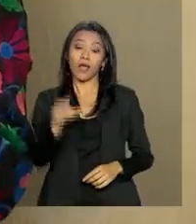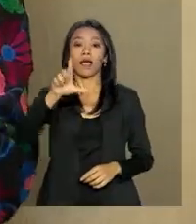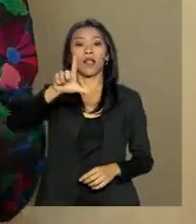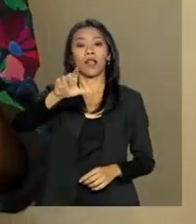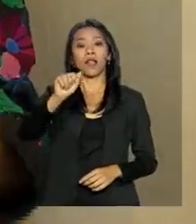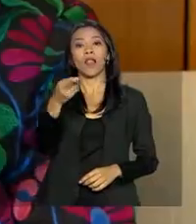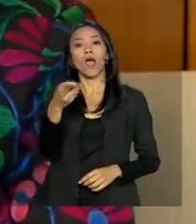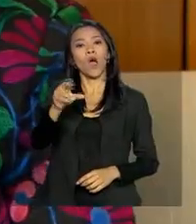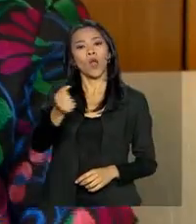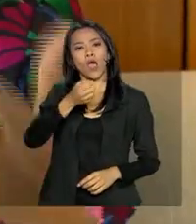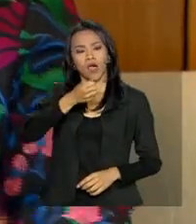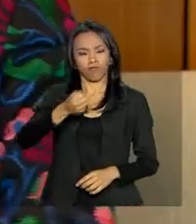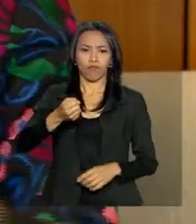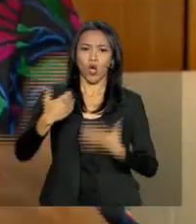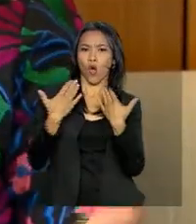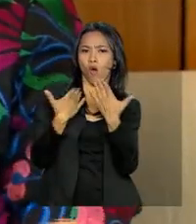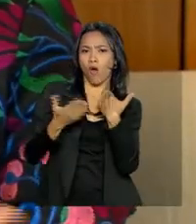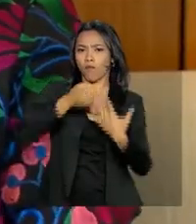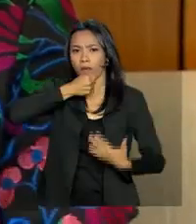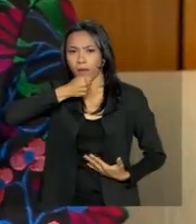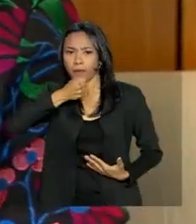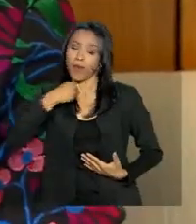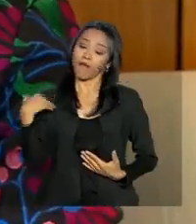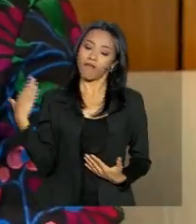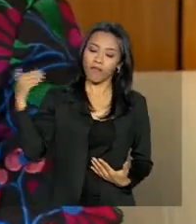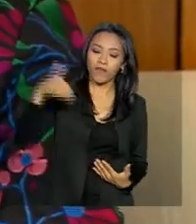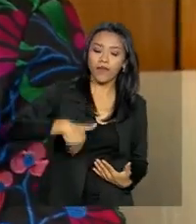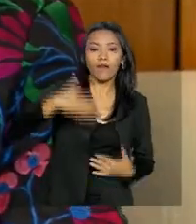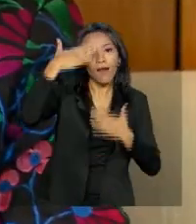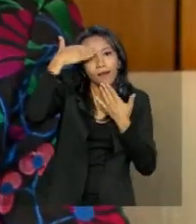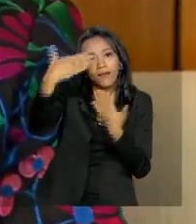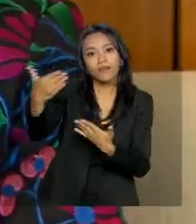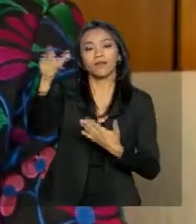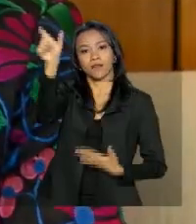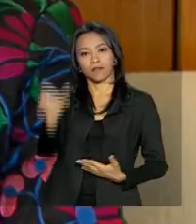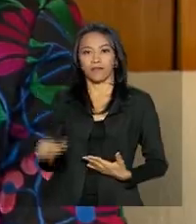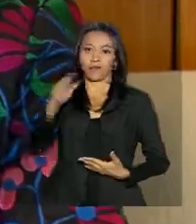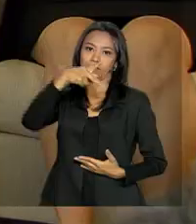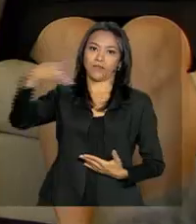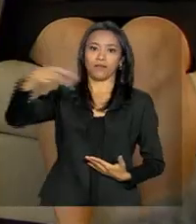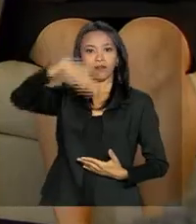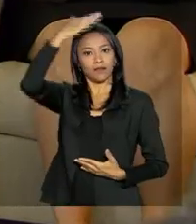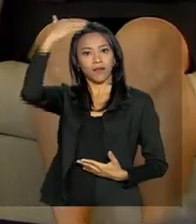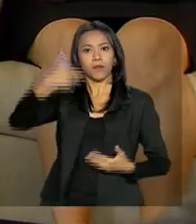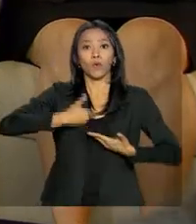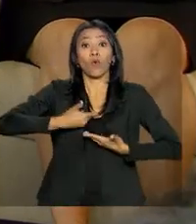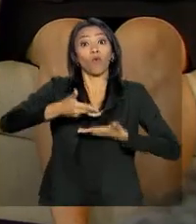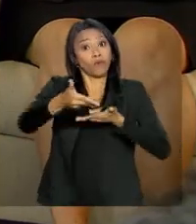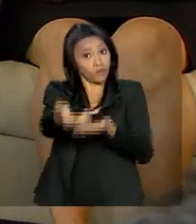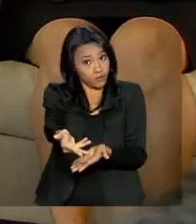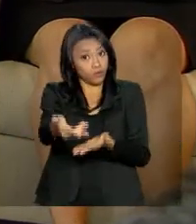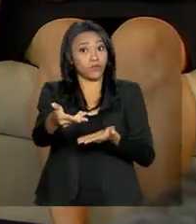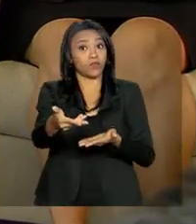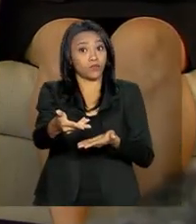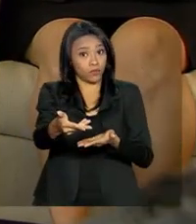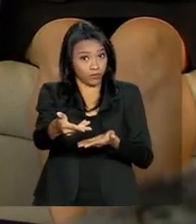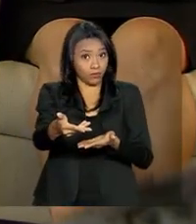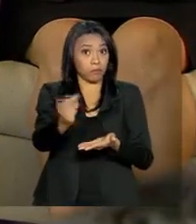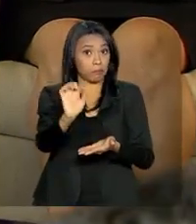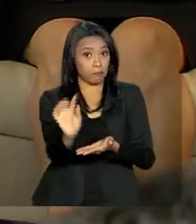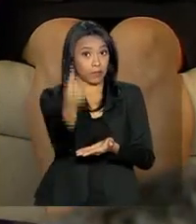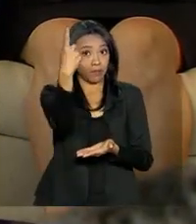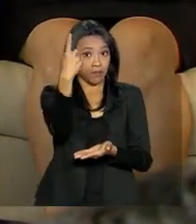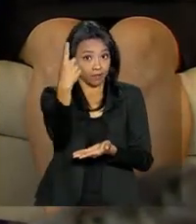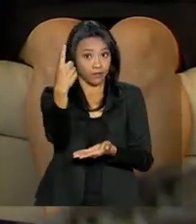com os jornalistas. Ela disse que veio agradecer ao presidente Michel Temer pelo convite para, primeira